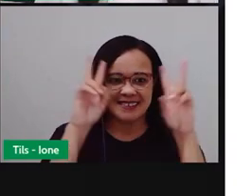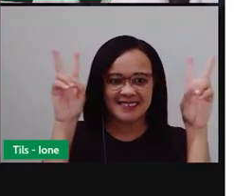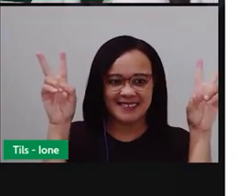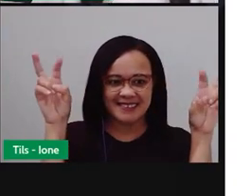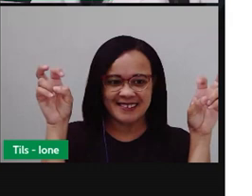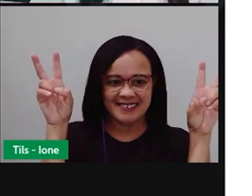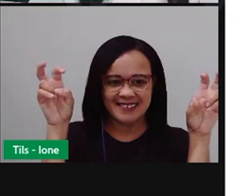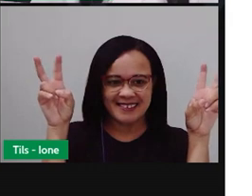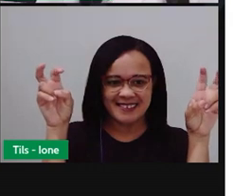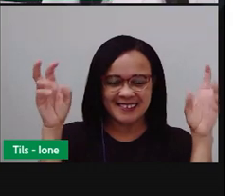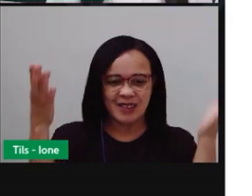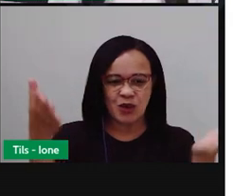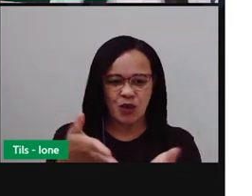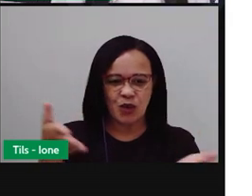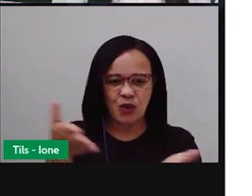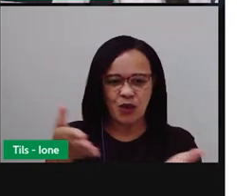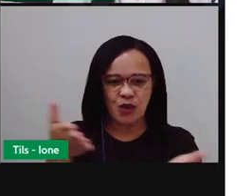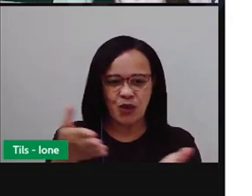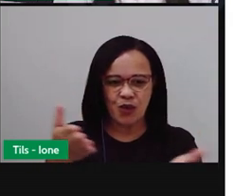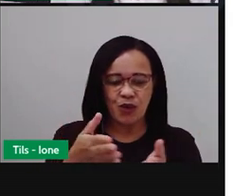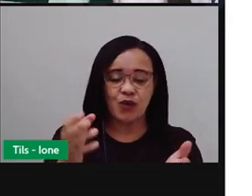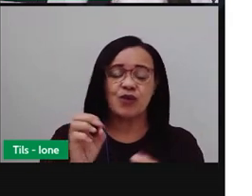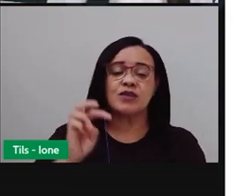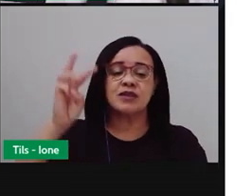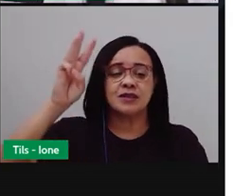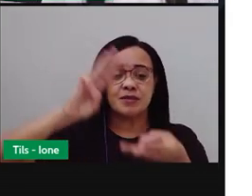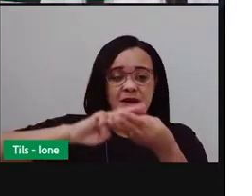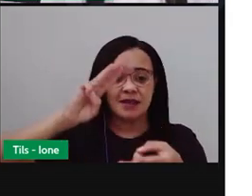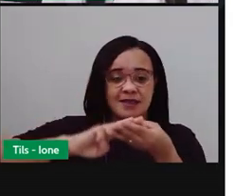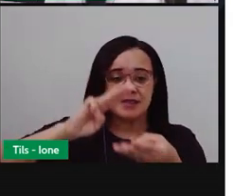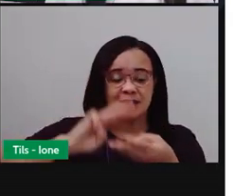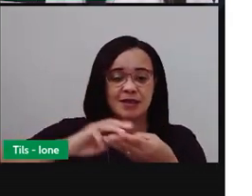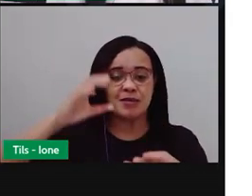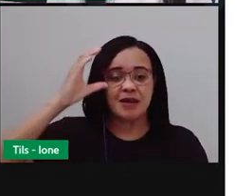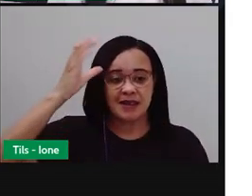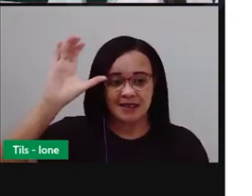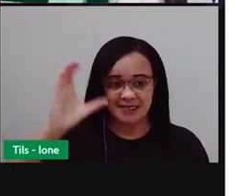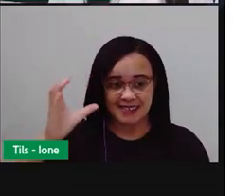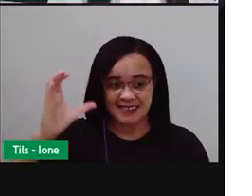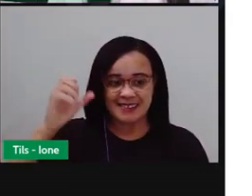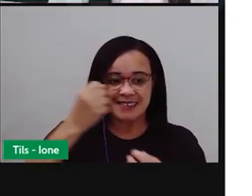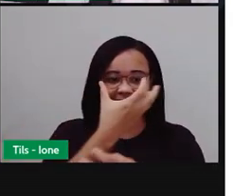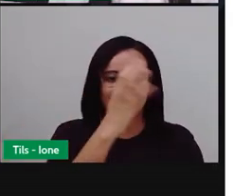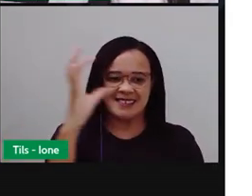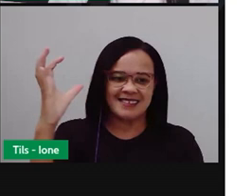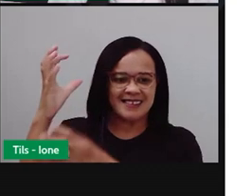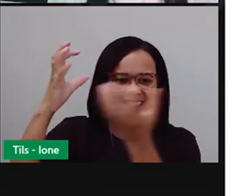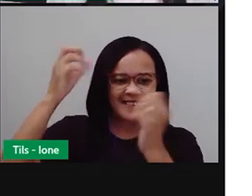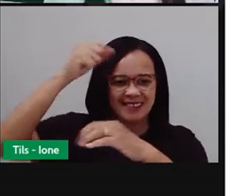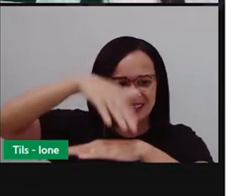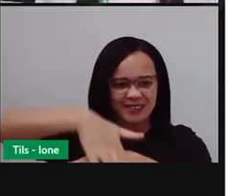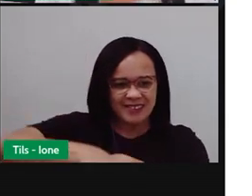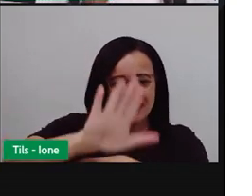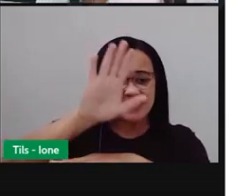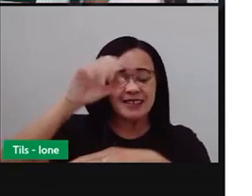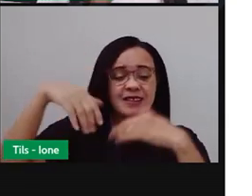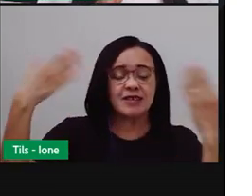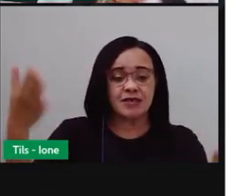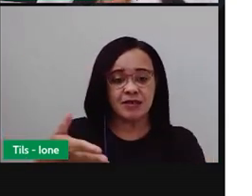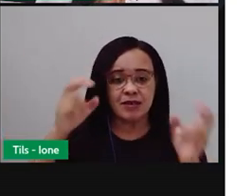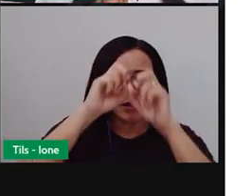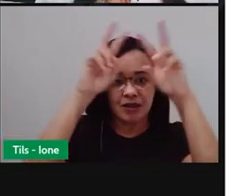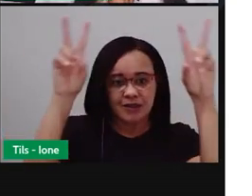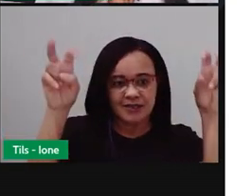Então, hoje na aula de matemática e ciência da natureza, nós vamos falar sobre o tema